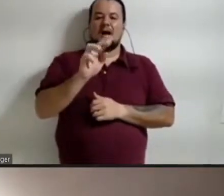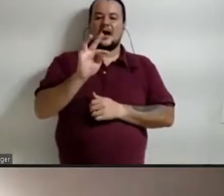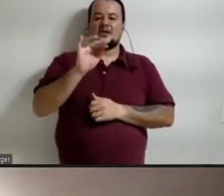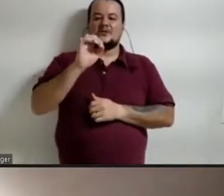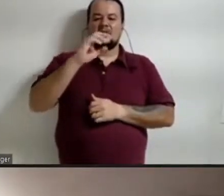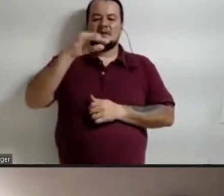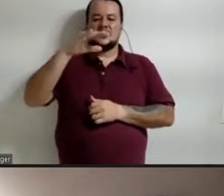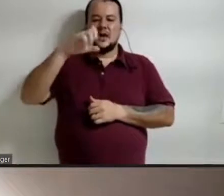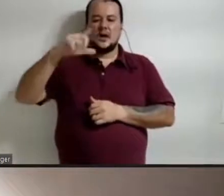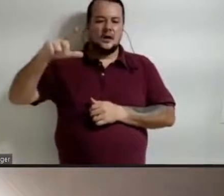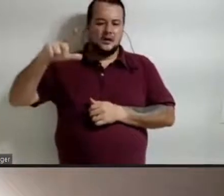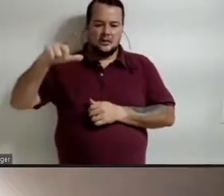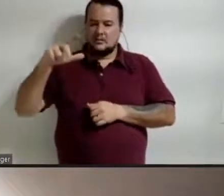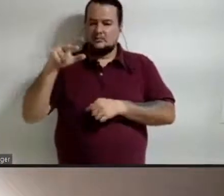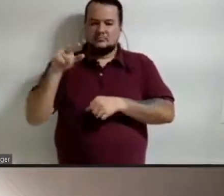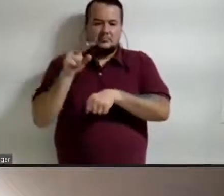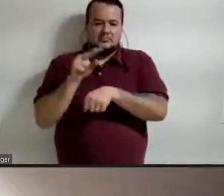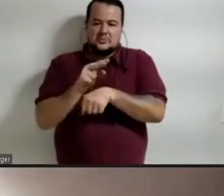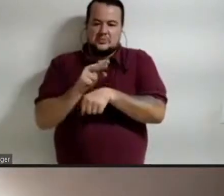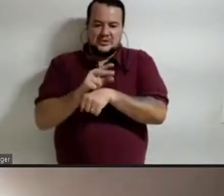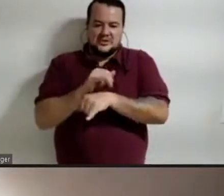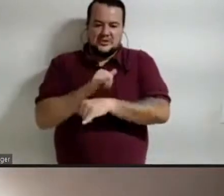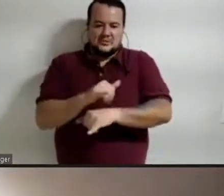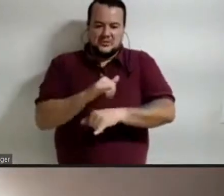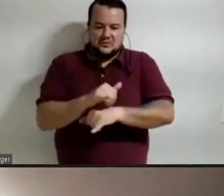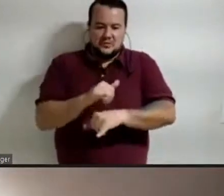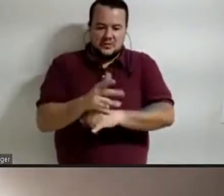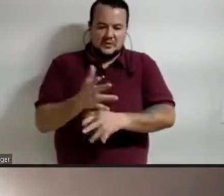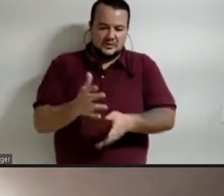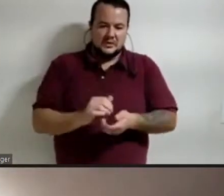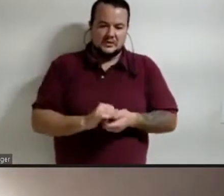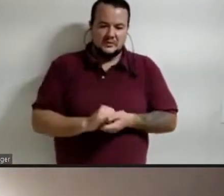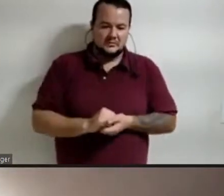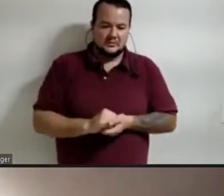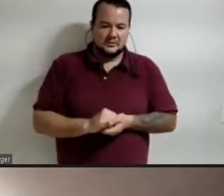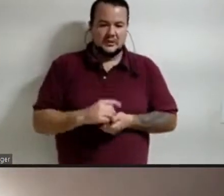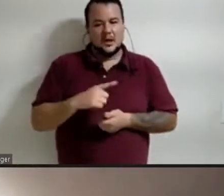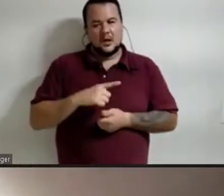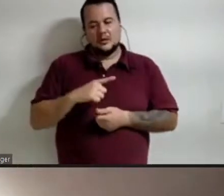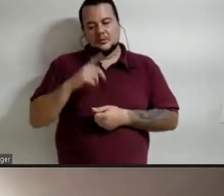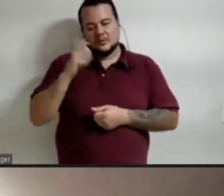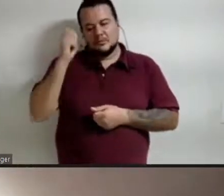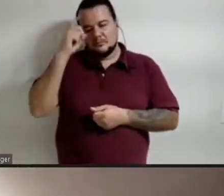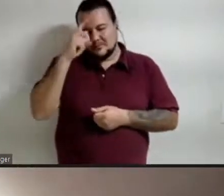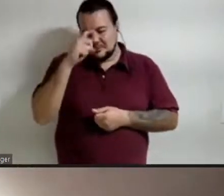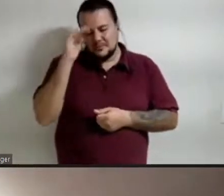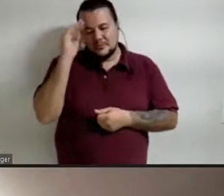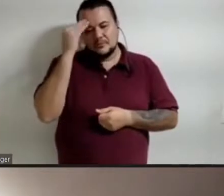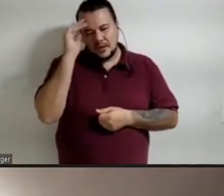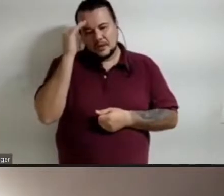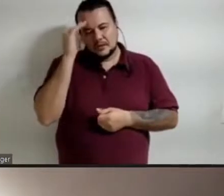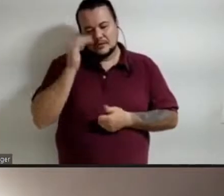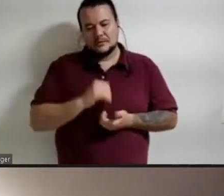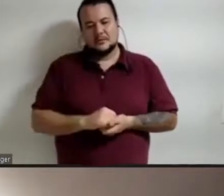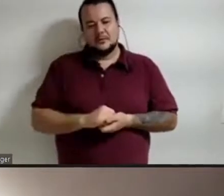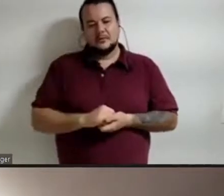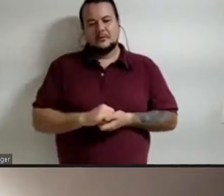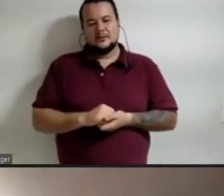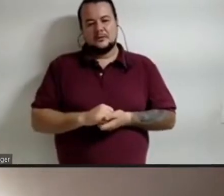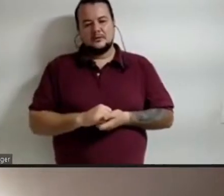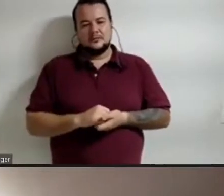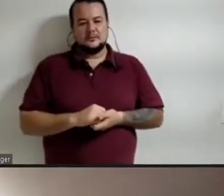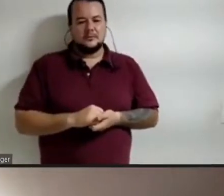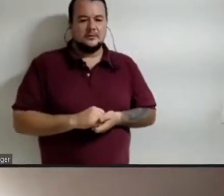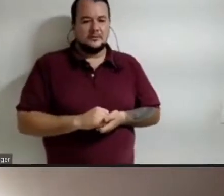eu confesso que eu tenho muita dificuldade de lidar e entender, mas que se associa conosco